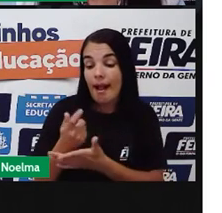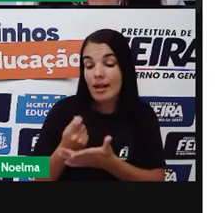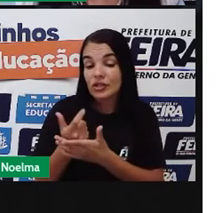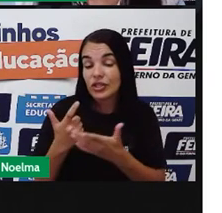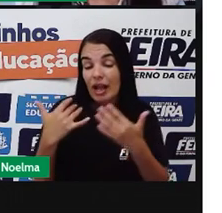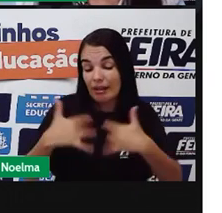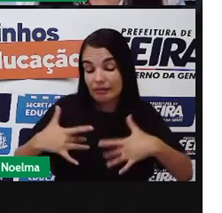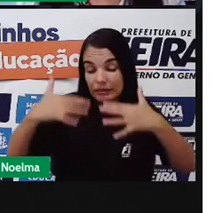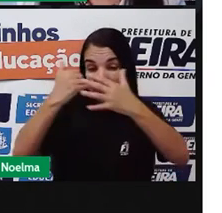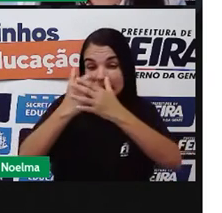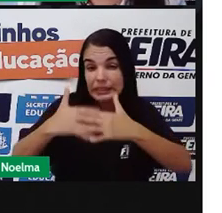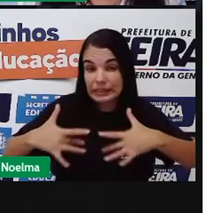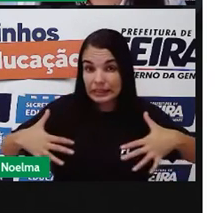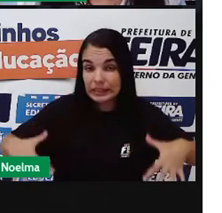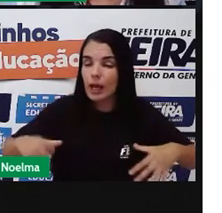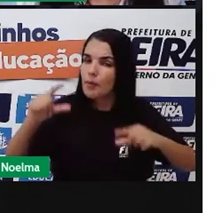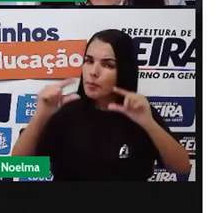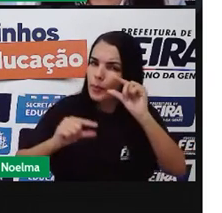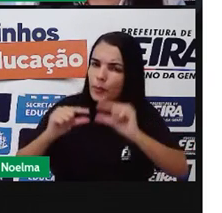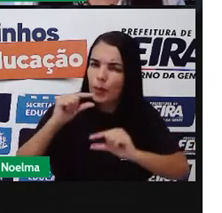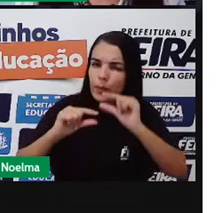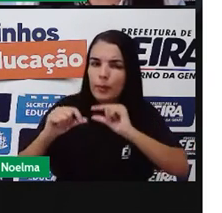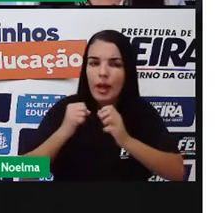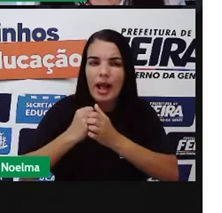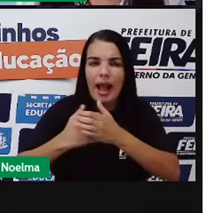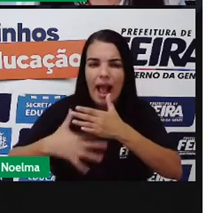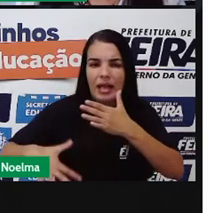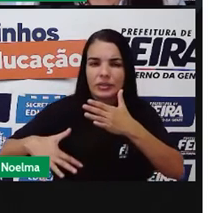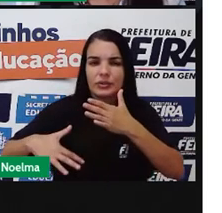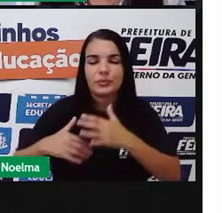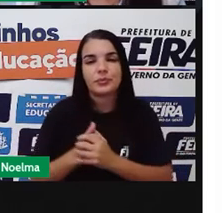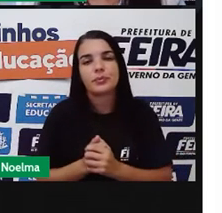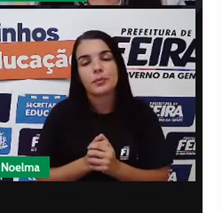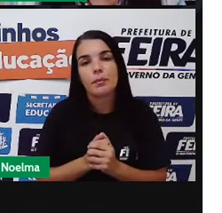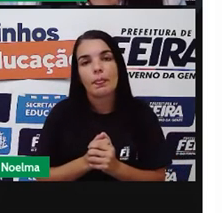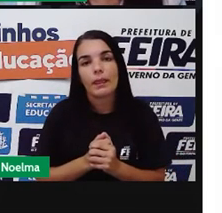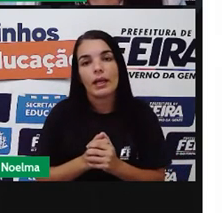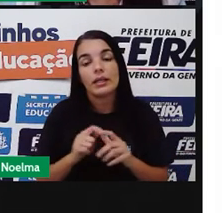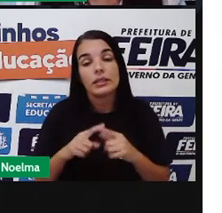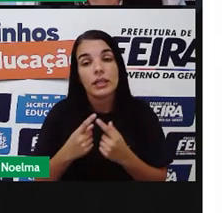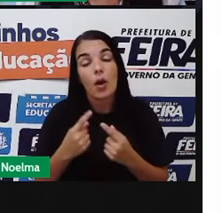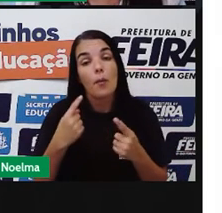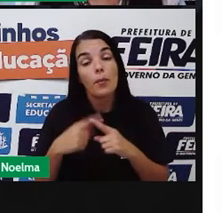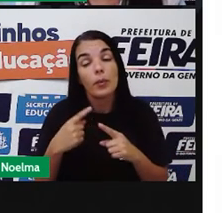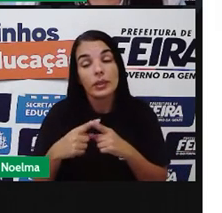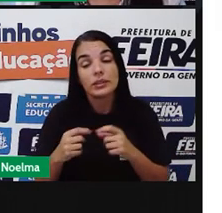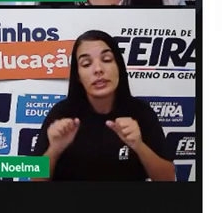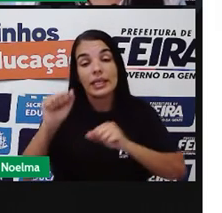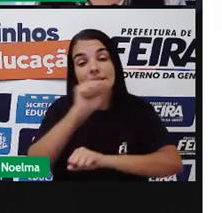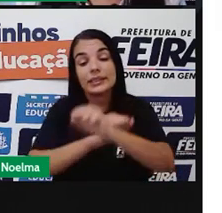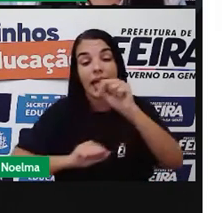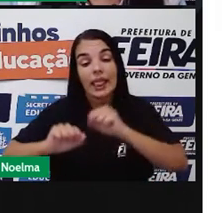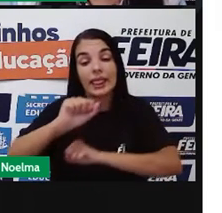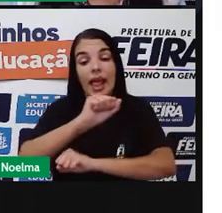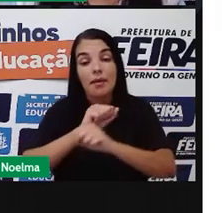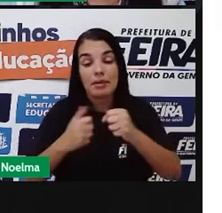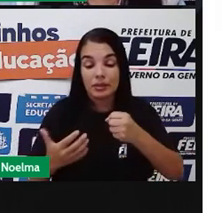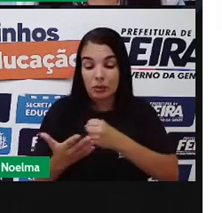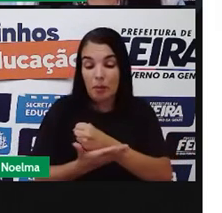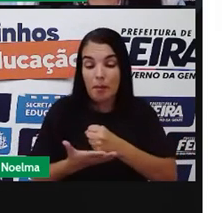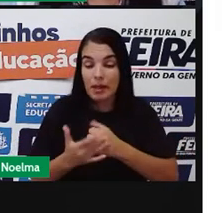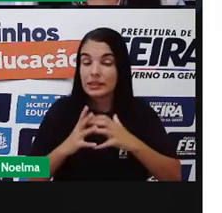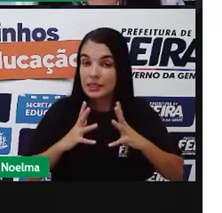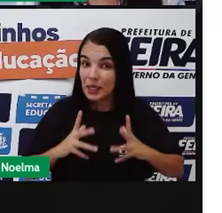de saúde serão bem menores. Por isso que isso, fazer saneamento básico, colaborar e ter